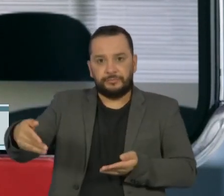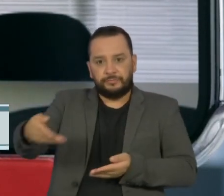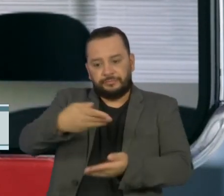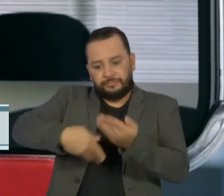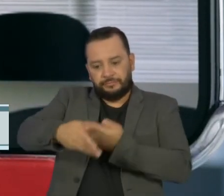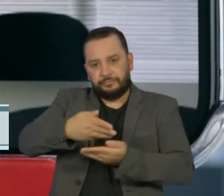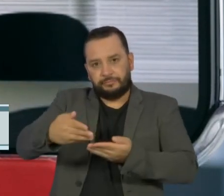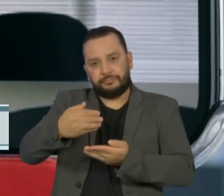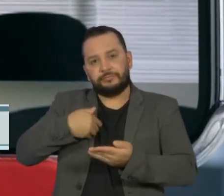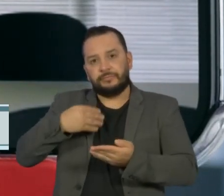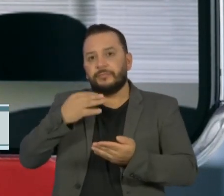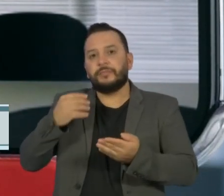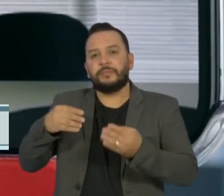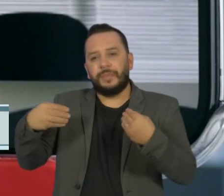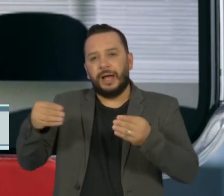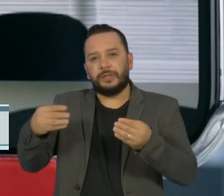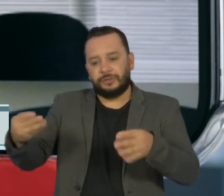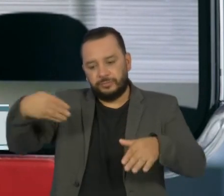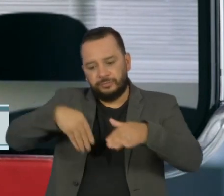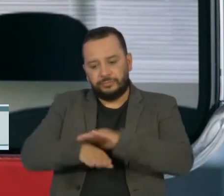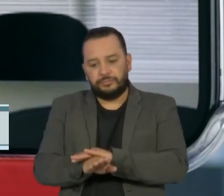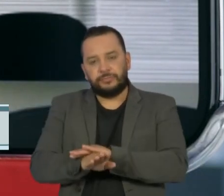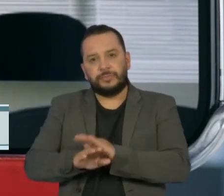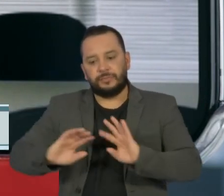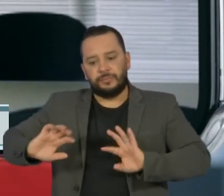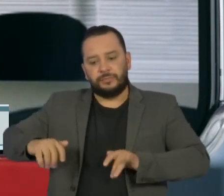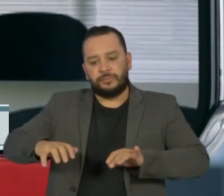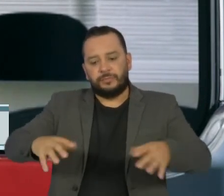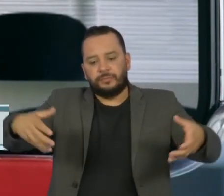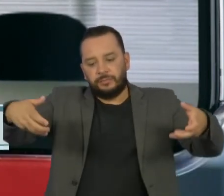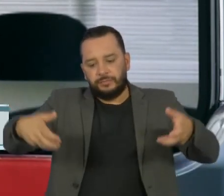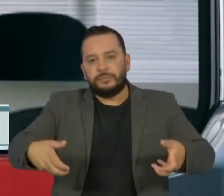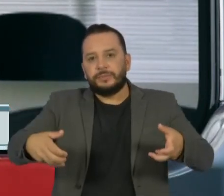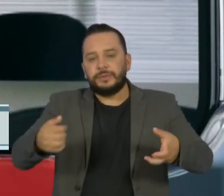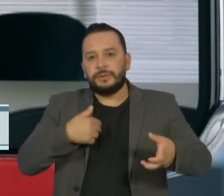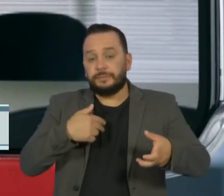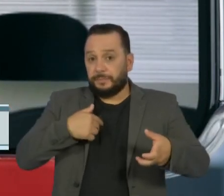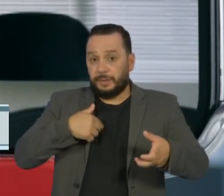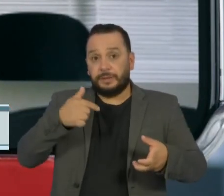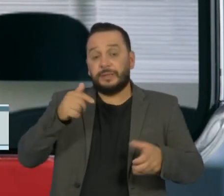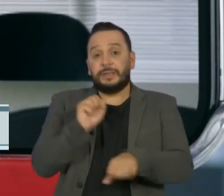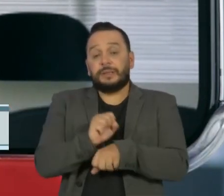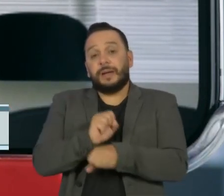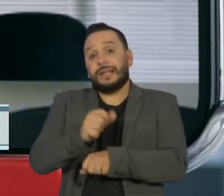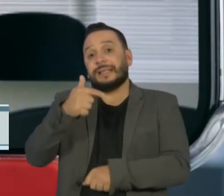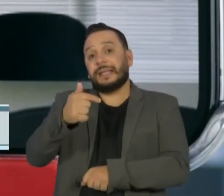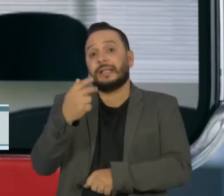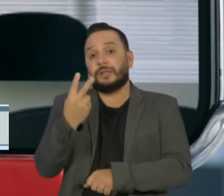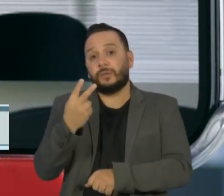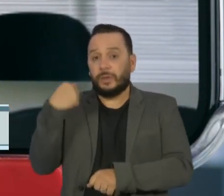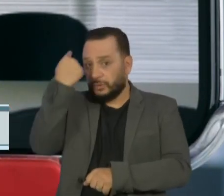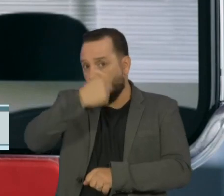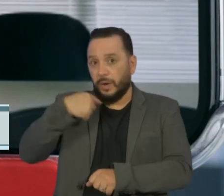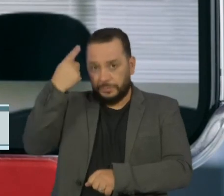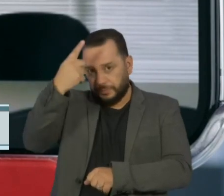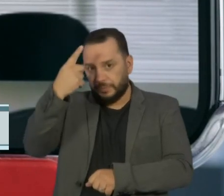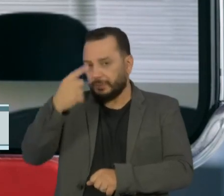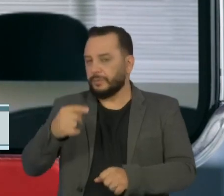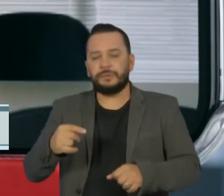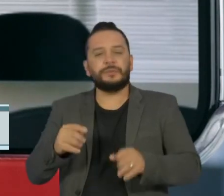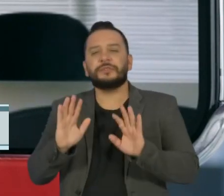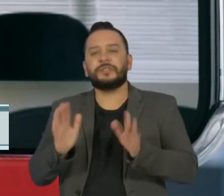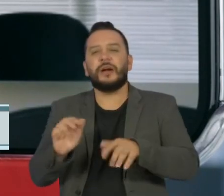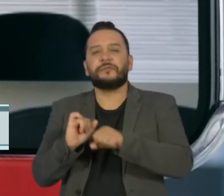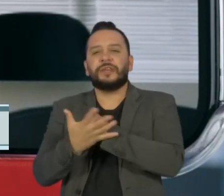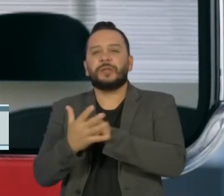exemplo. E o ideal é que a doação aconteça após 72 horas, que é garantia de que não terá mais